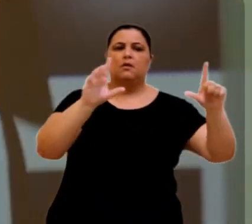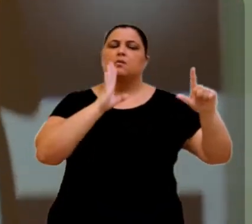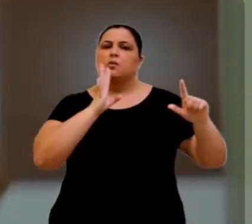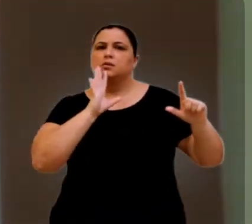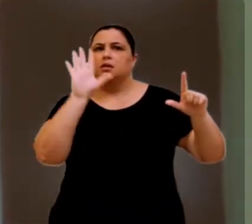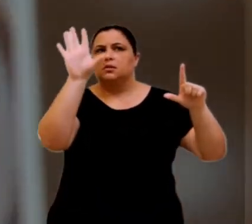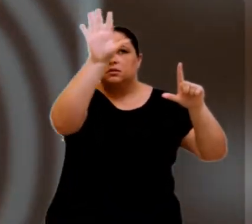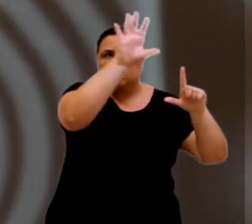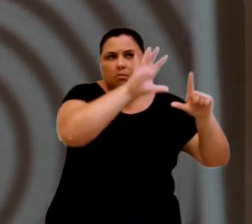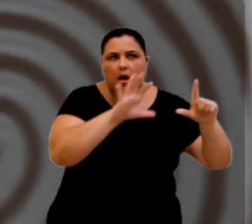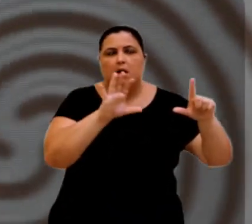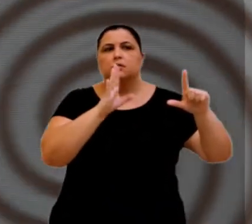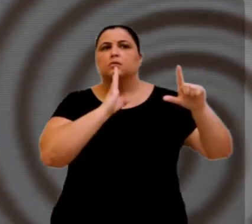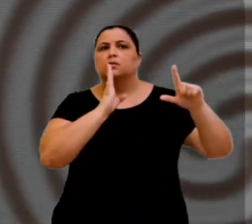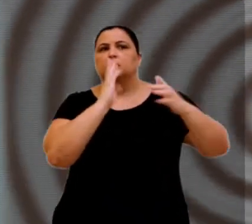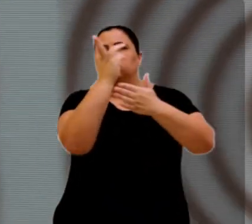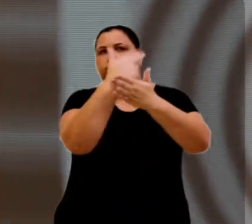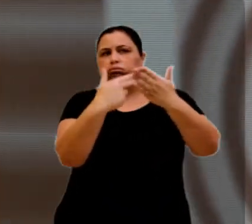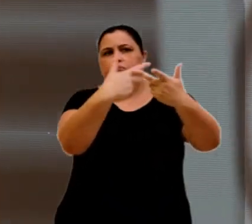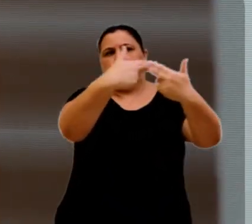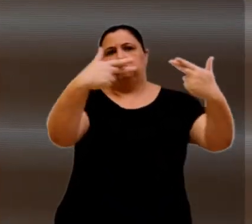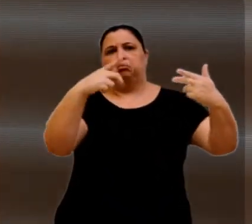aos objetos presentes em um ambiente virtual.